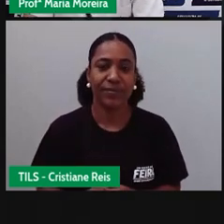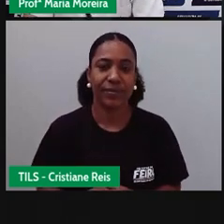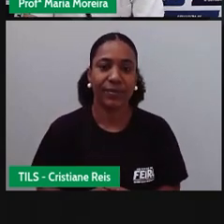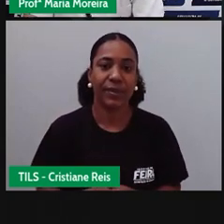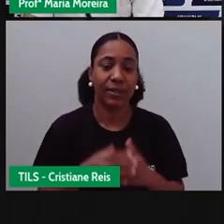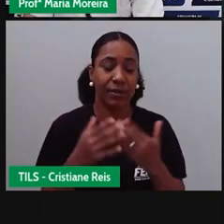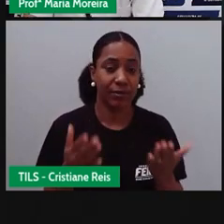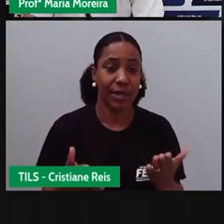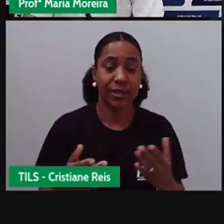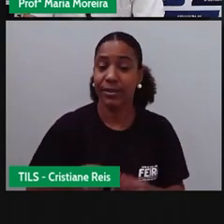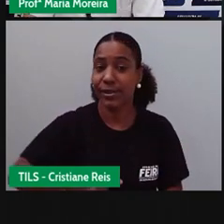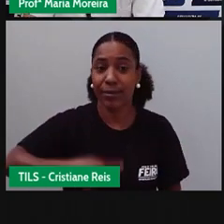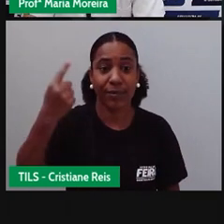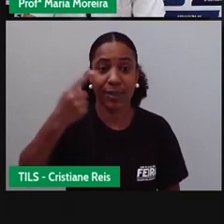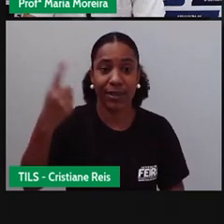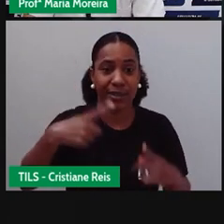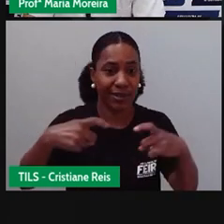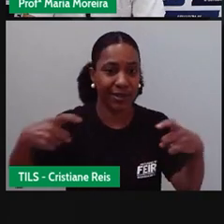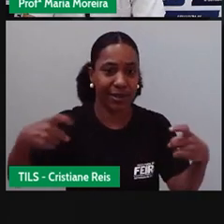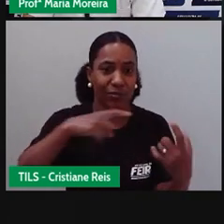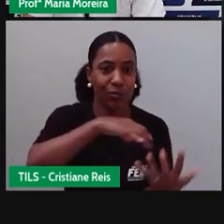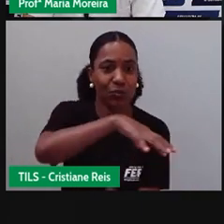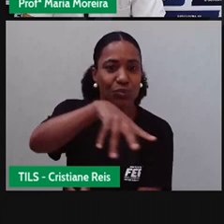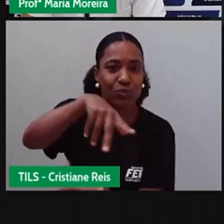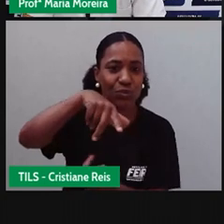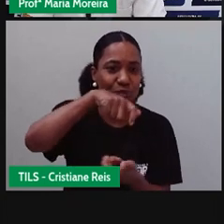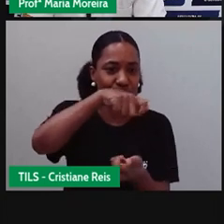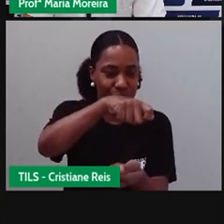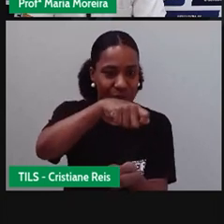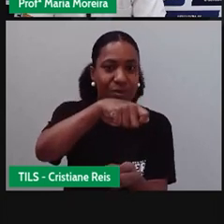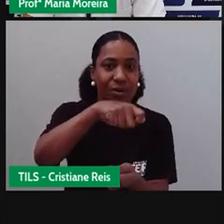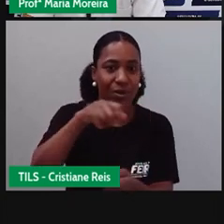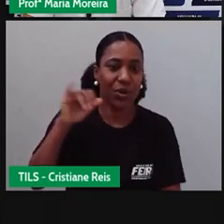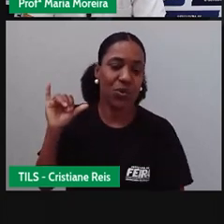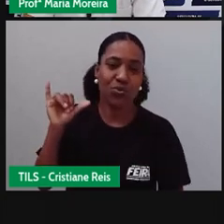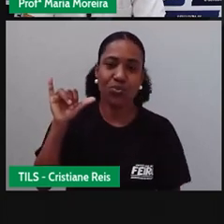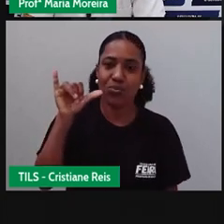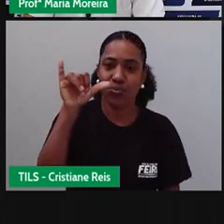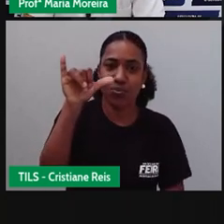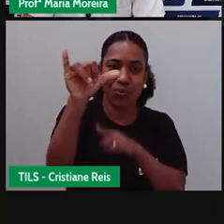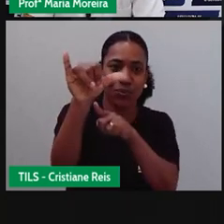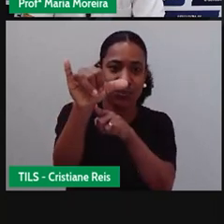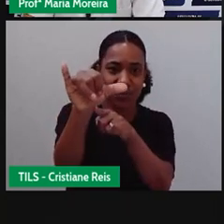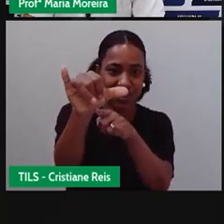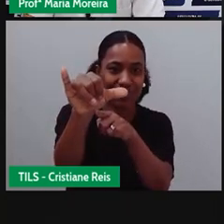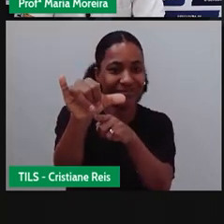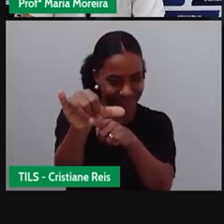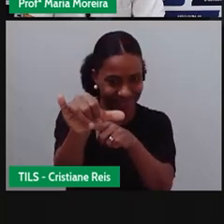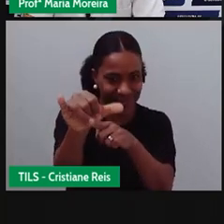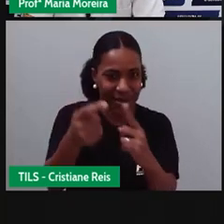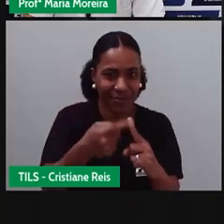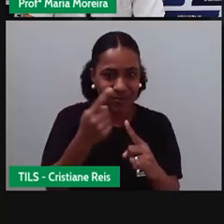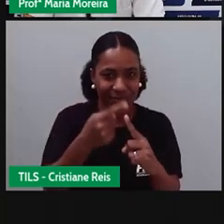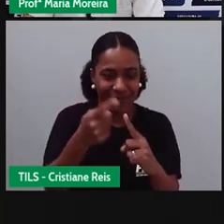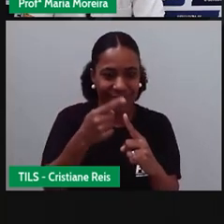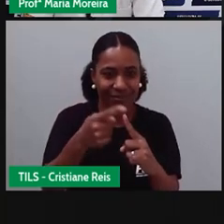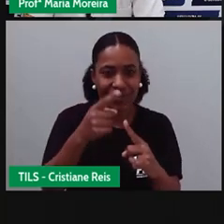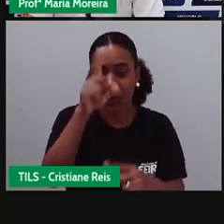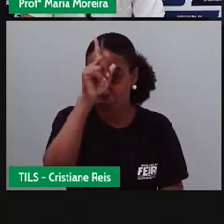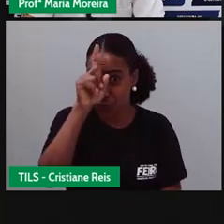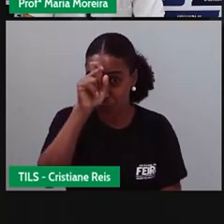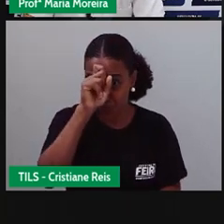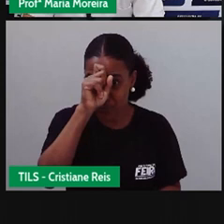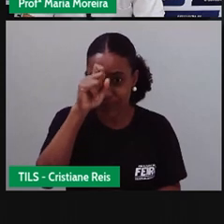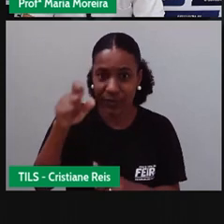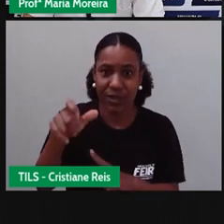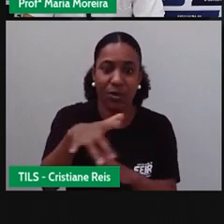Durante a Primeira Guerra Mundial, né, um avião foi usado como ambulância pela primeira vez. Os helicópteros serviram de